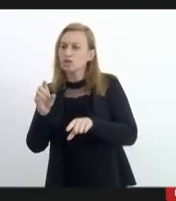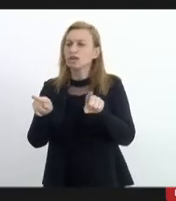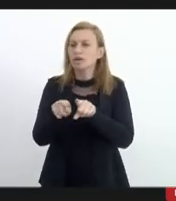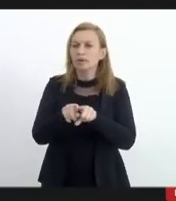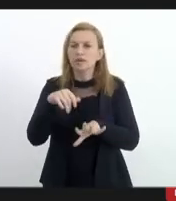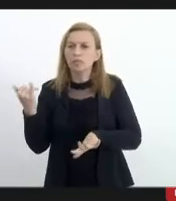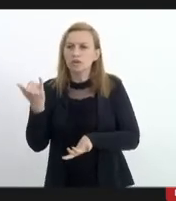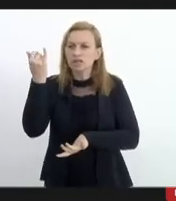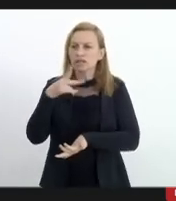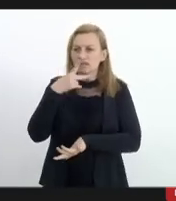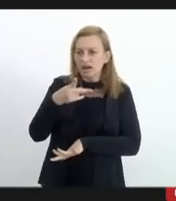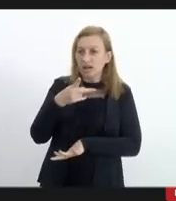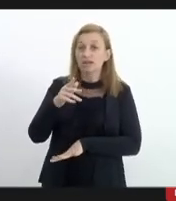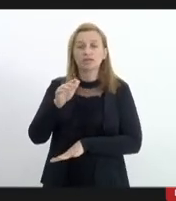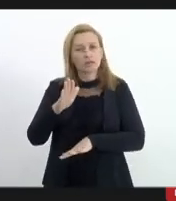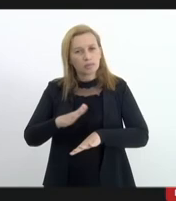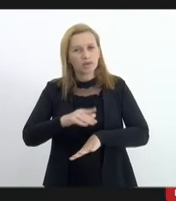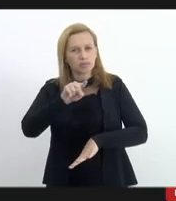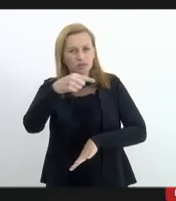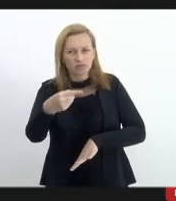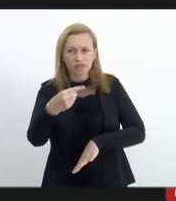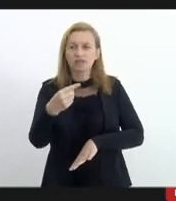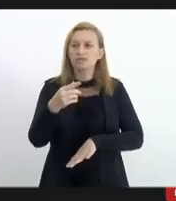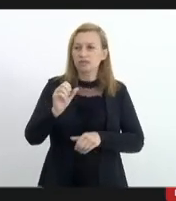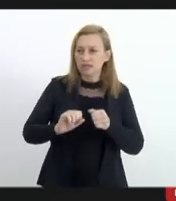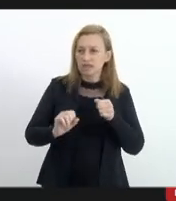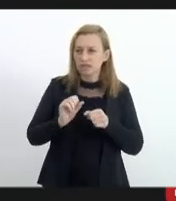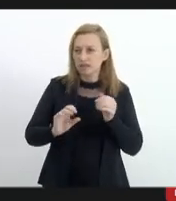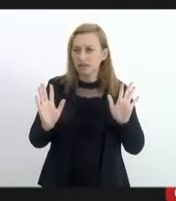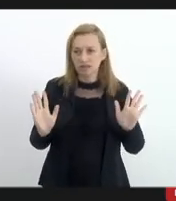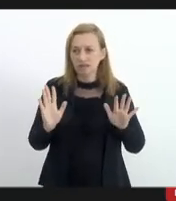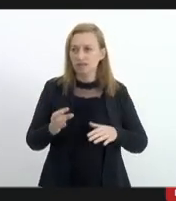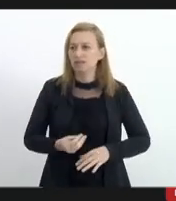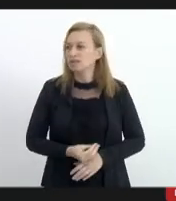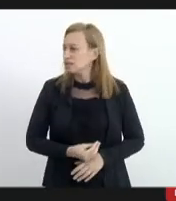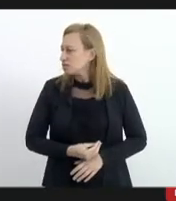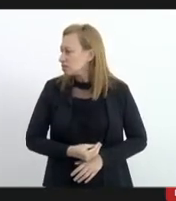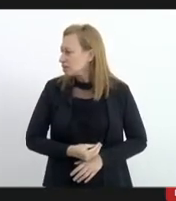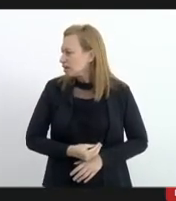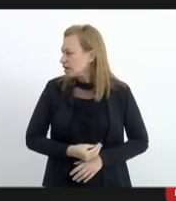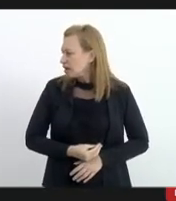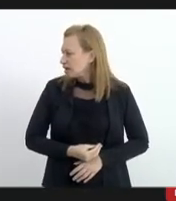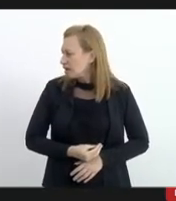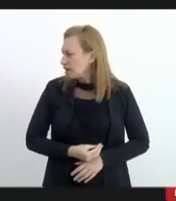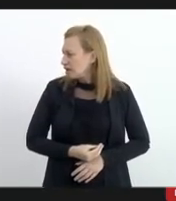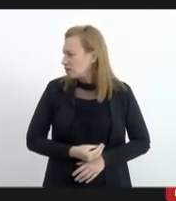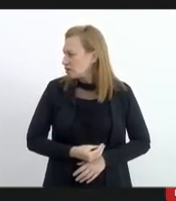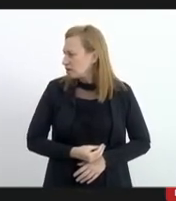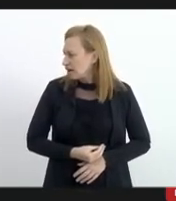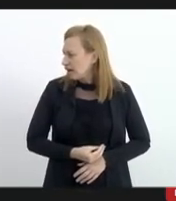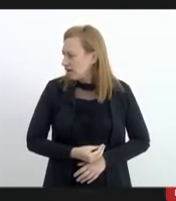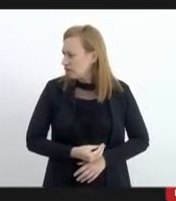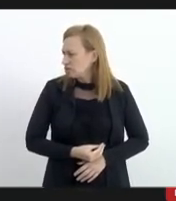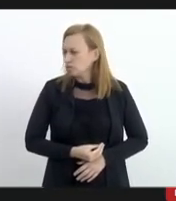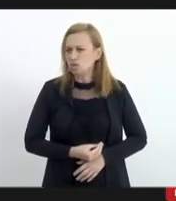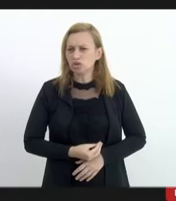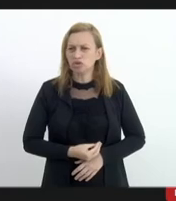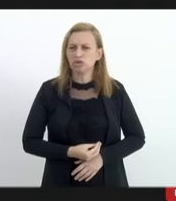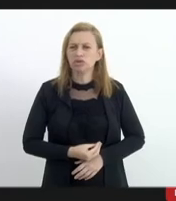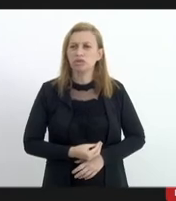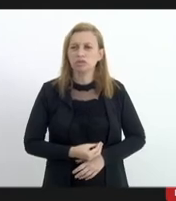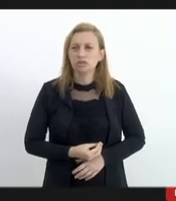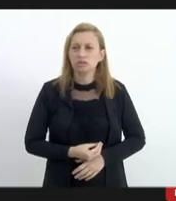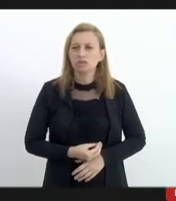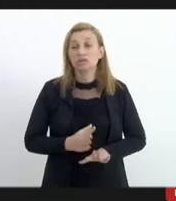mas a gente mais à frente pode fazer como você sugeriu mesmo que seja presencial o grupo pequeno que a gente possa trazer acho que vai ficar até mais